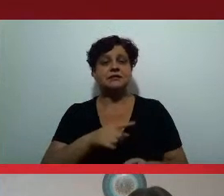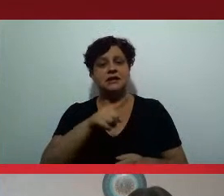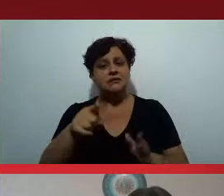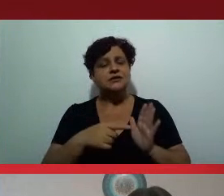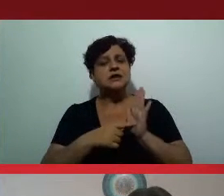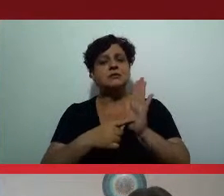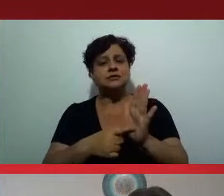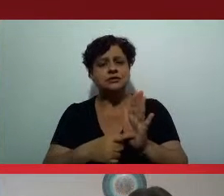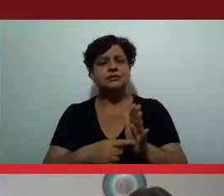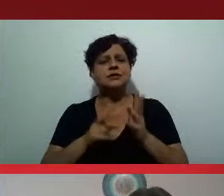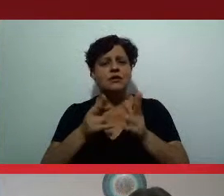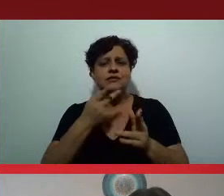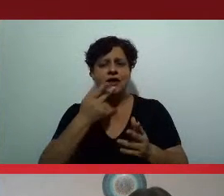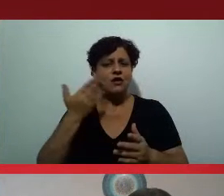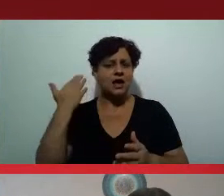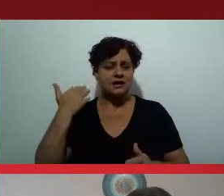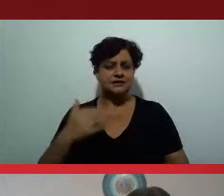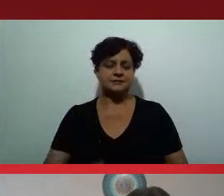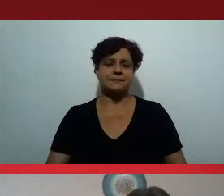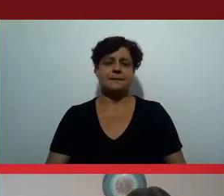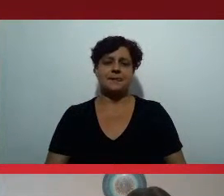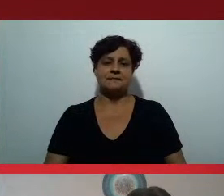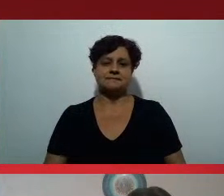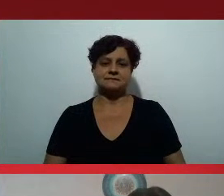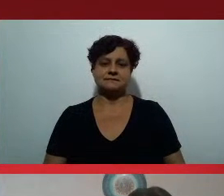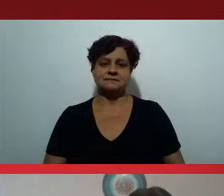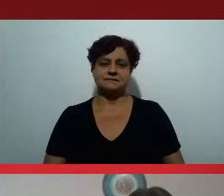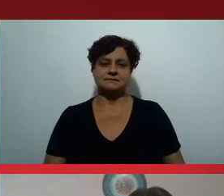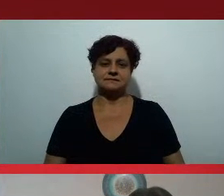final da sua fala? Pode ser agora?